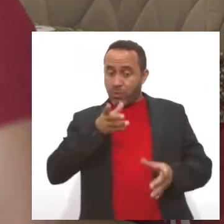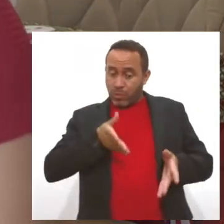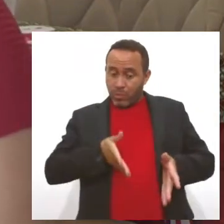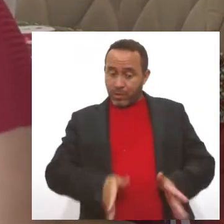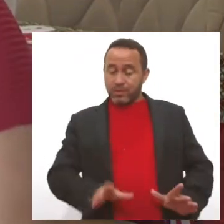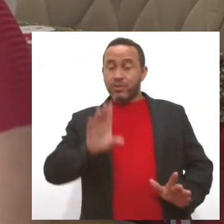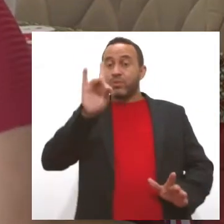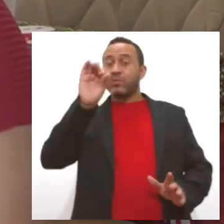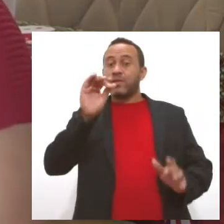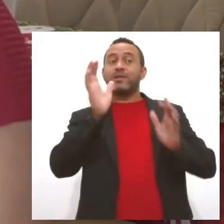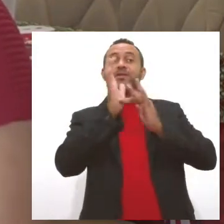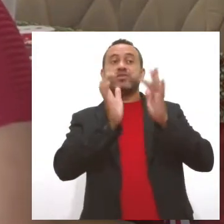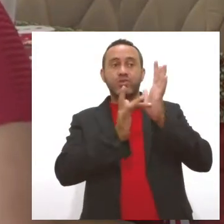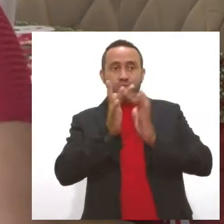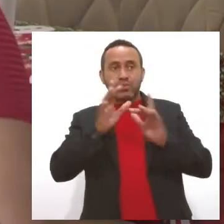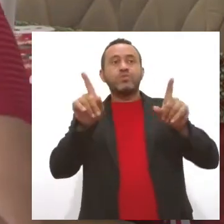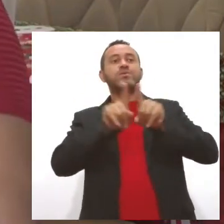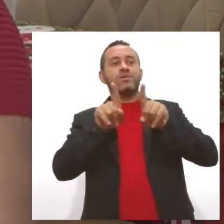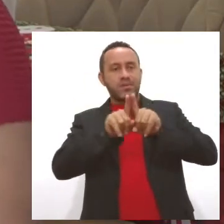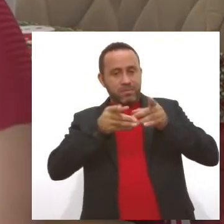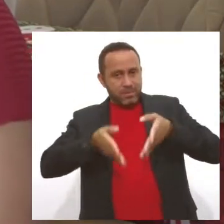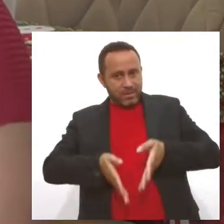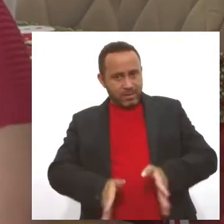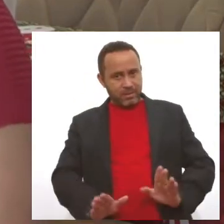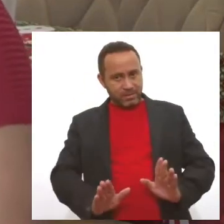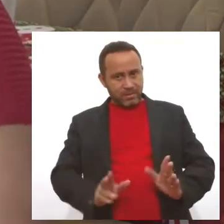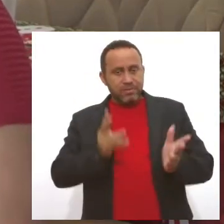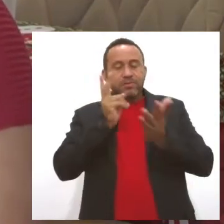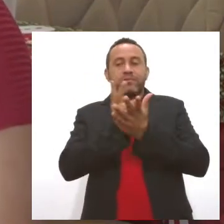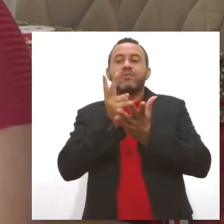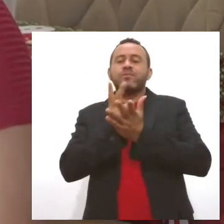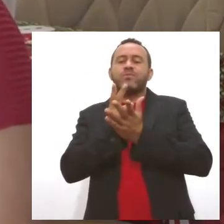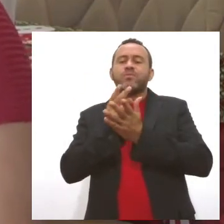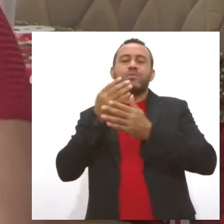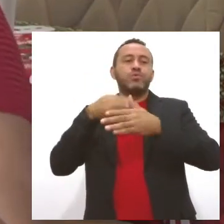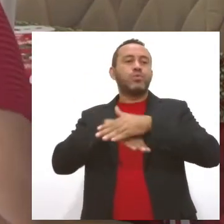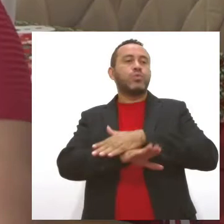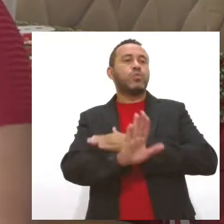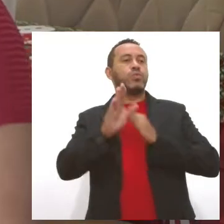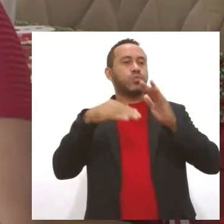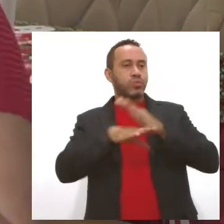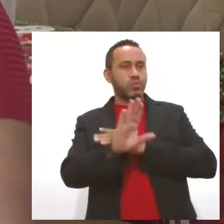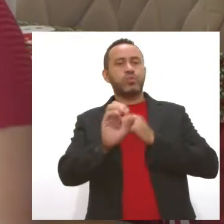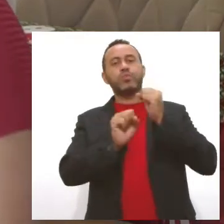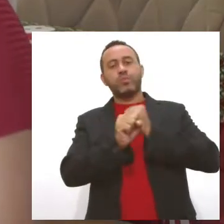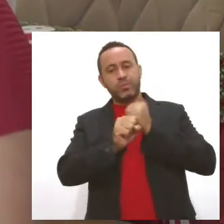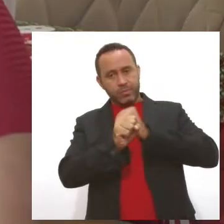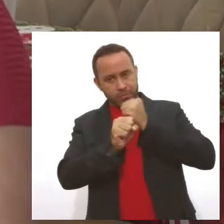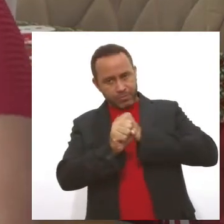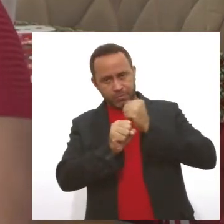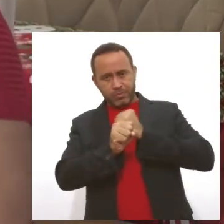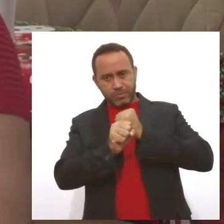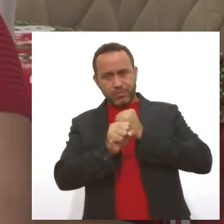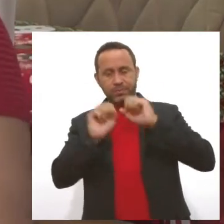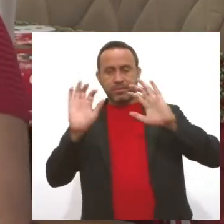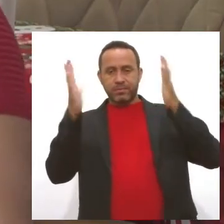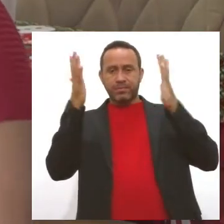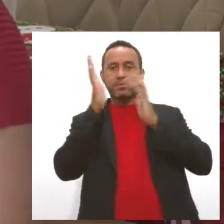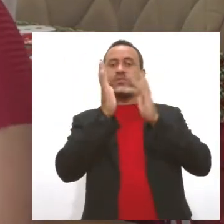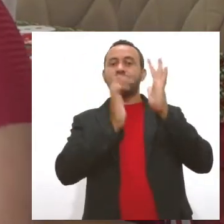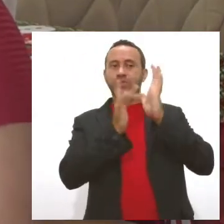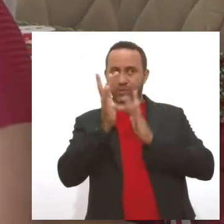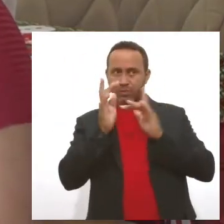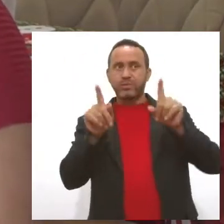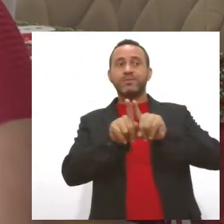Jesus também nasceu. Então, a gente manteve essa tradição ao longo dos anos de comemorar o aniversário de Jesus e paralelo